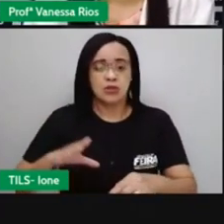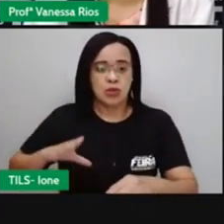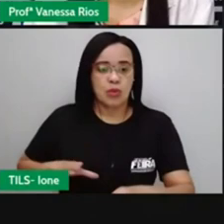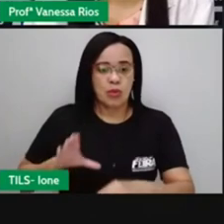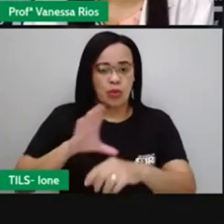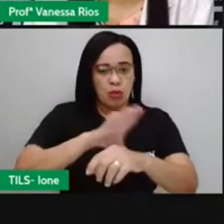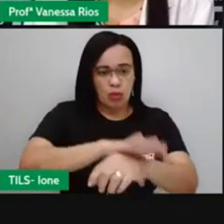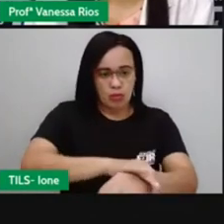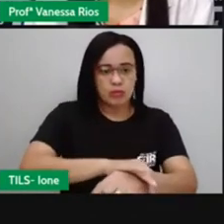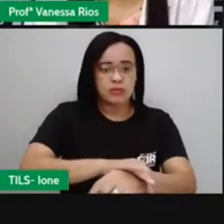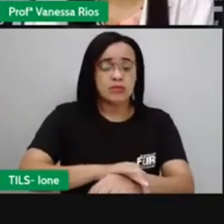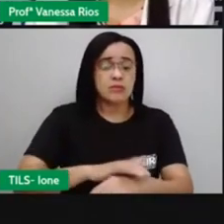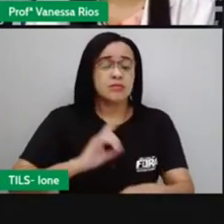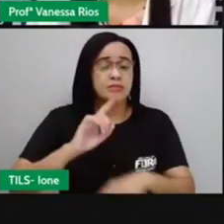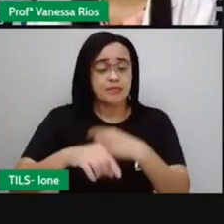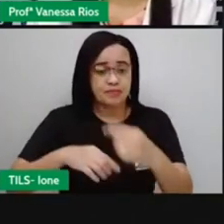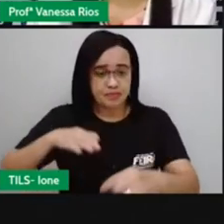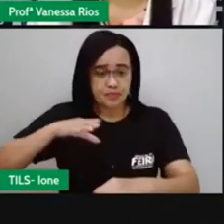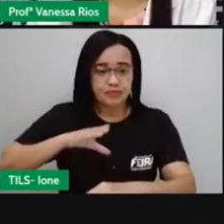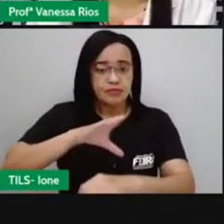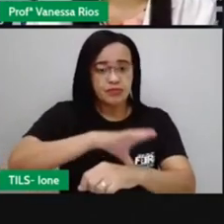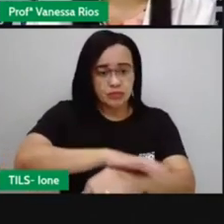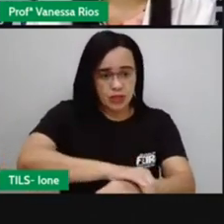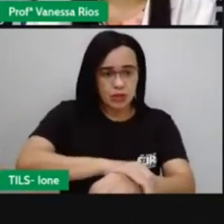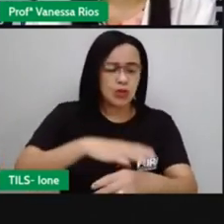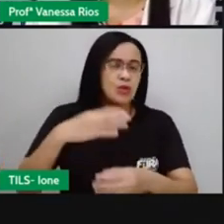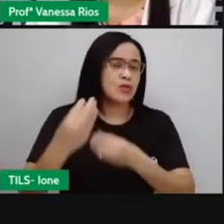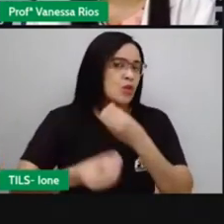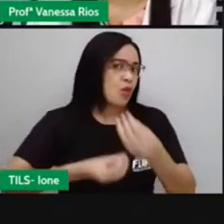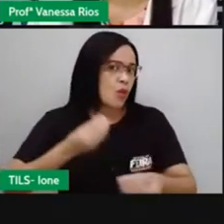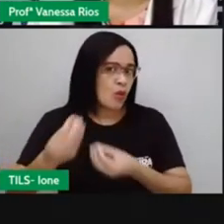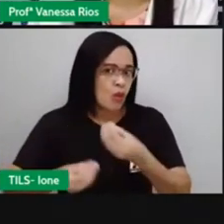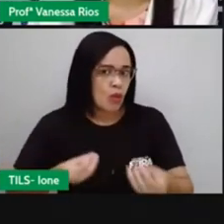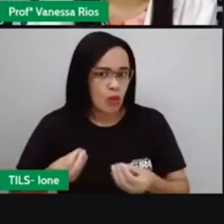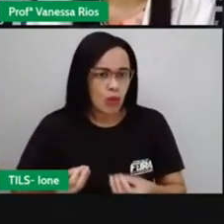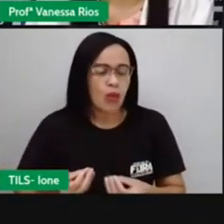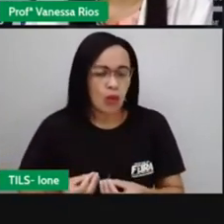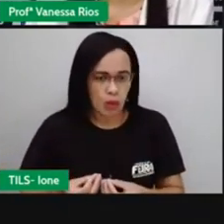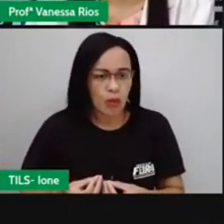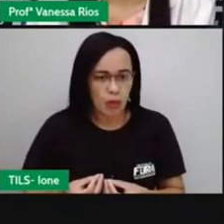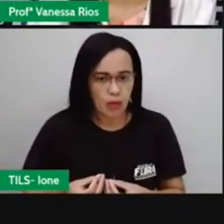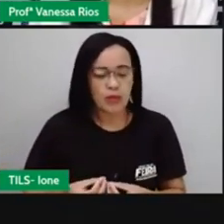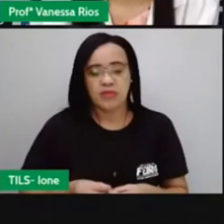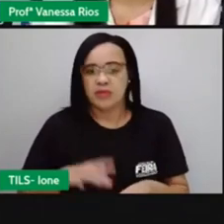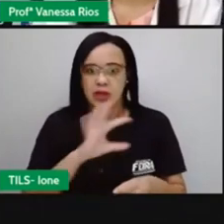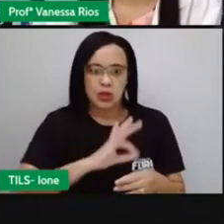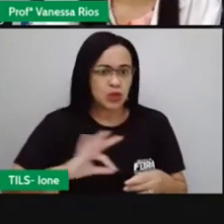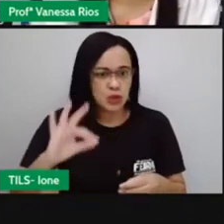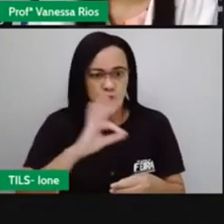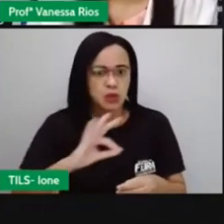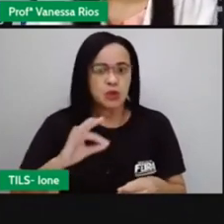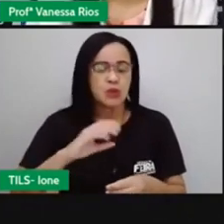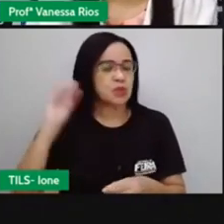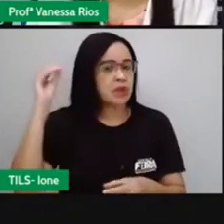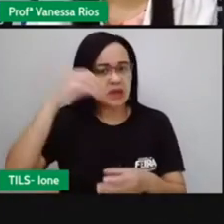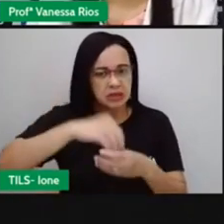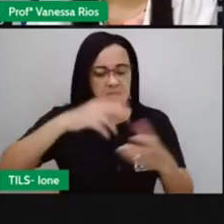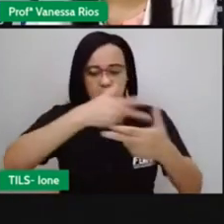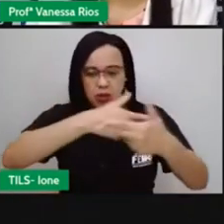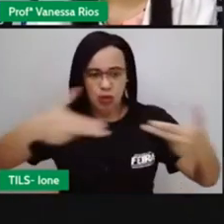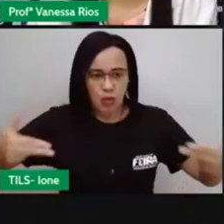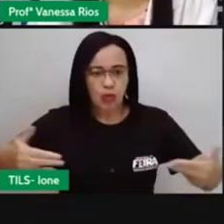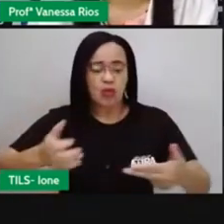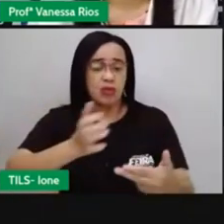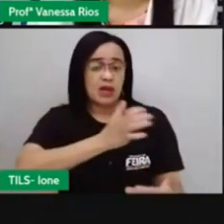Portugal passou aí a explorar as nossas terras, né? As nossas riquezas, todos os materiais em